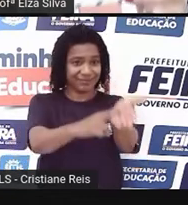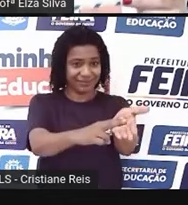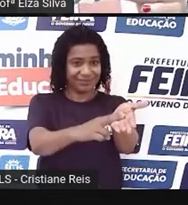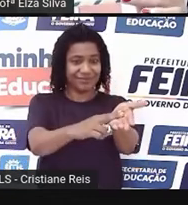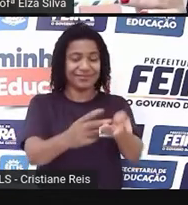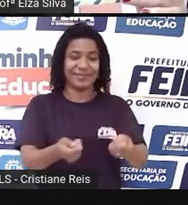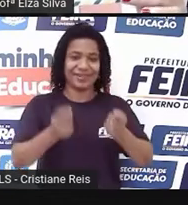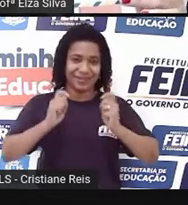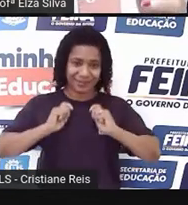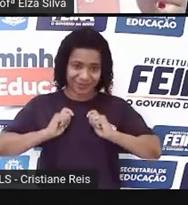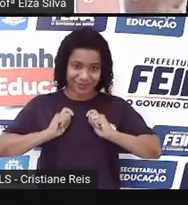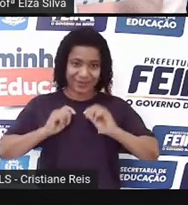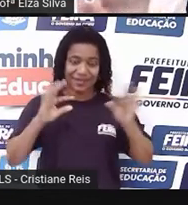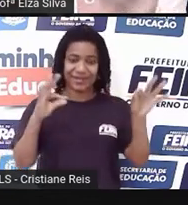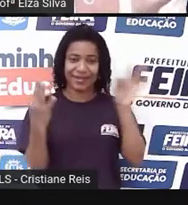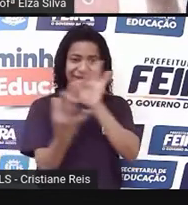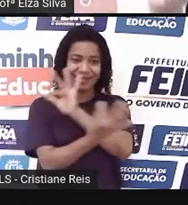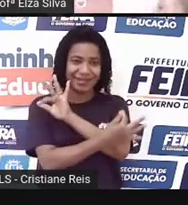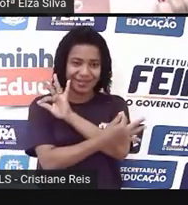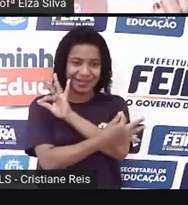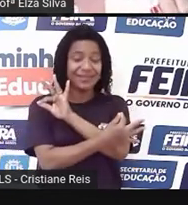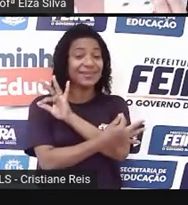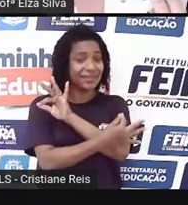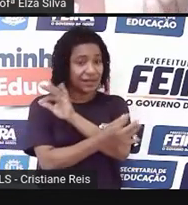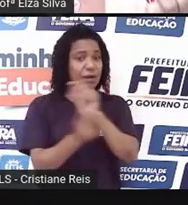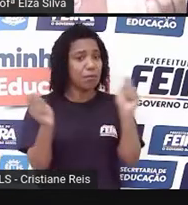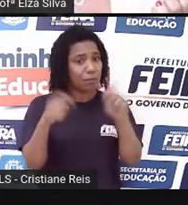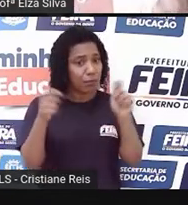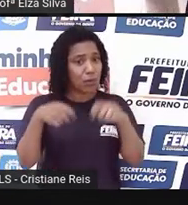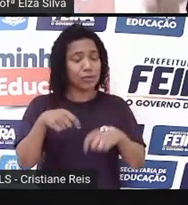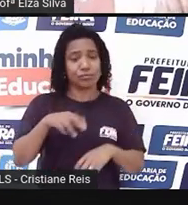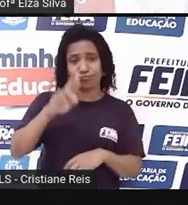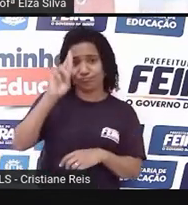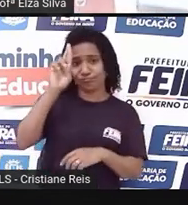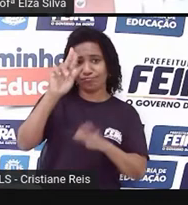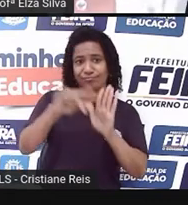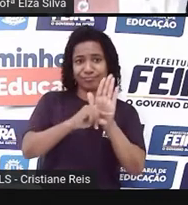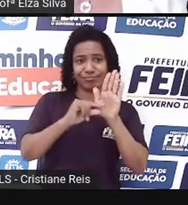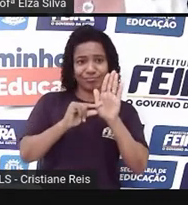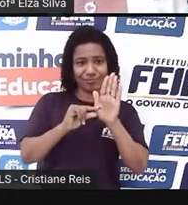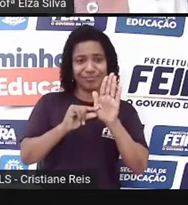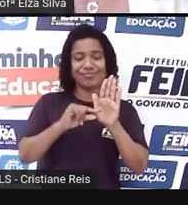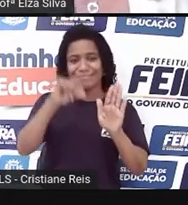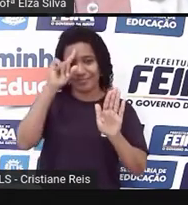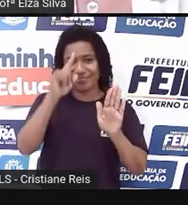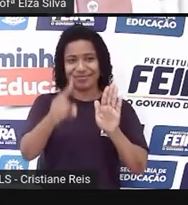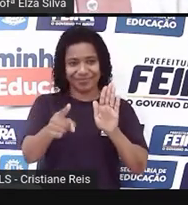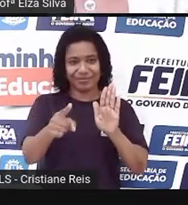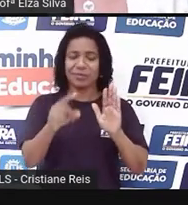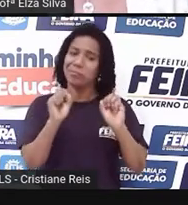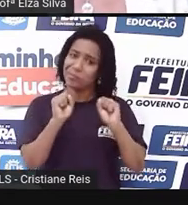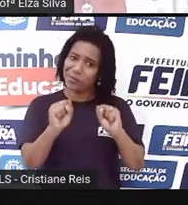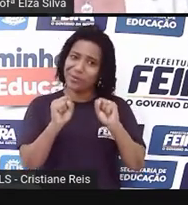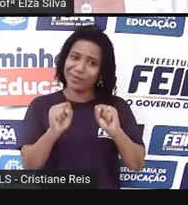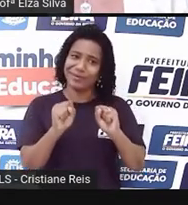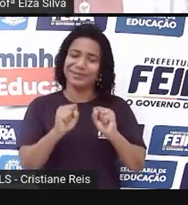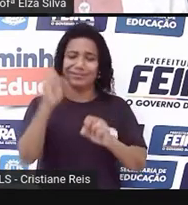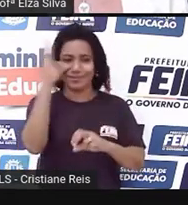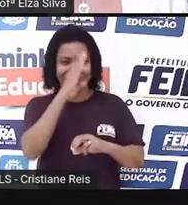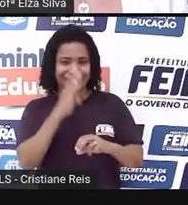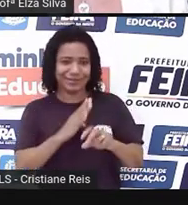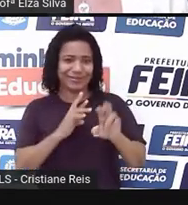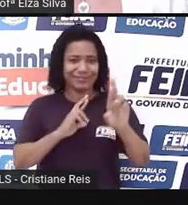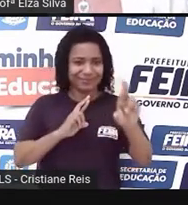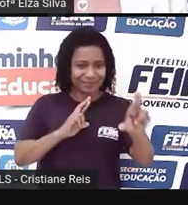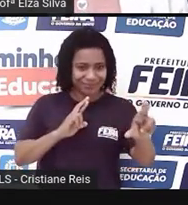o remetente. E isso também é uma diferença em relação à organização aqui do nosso país. Ok?